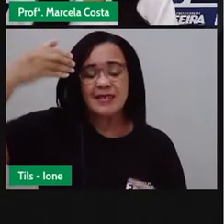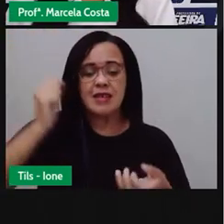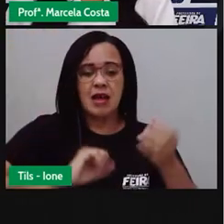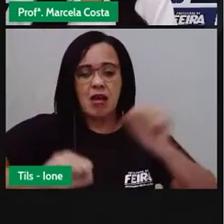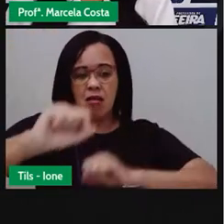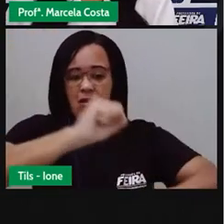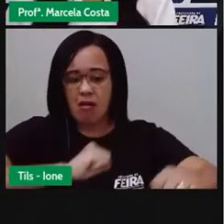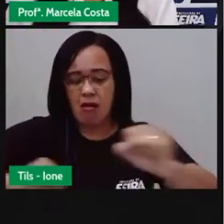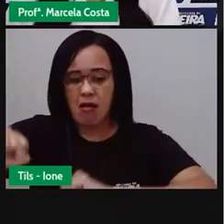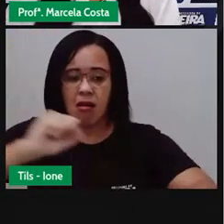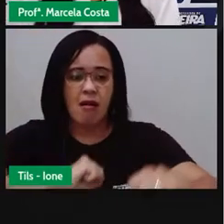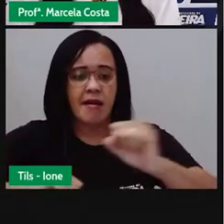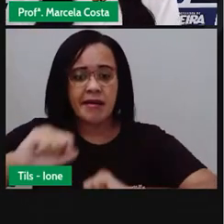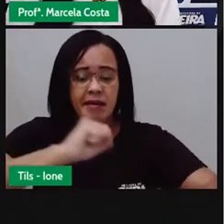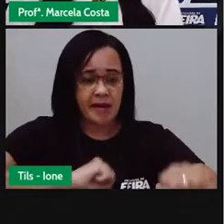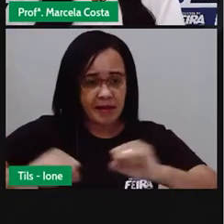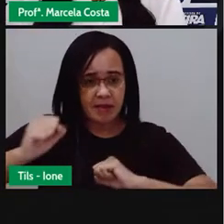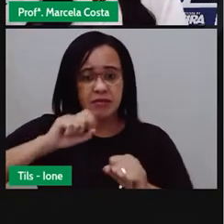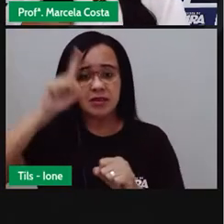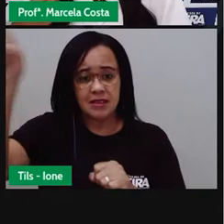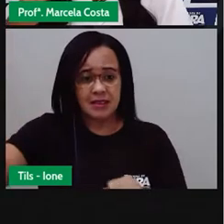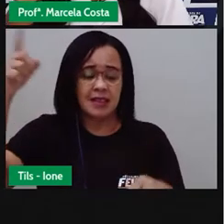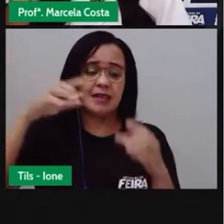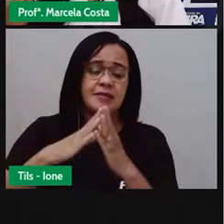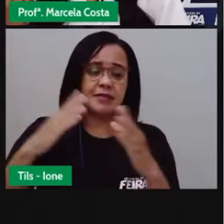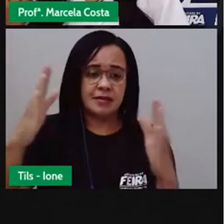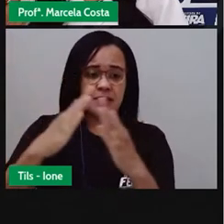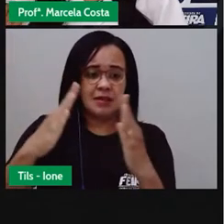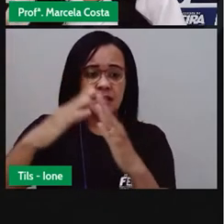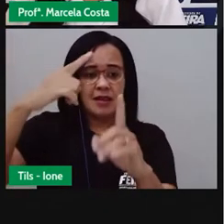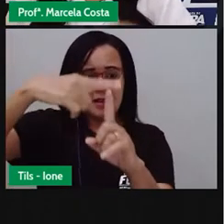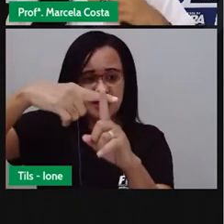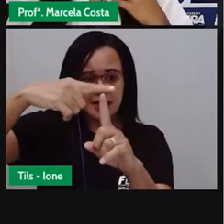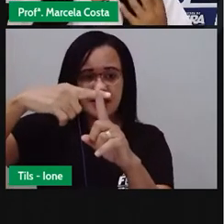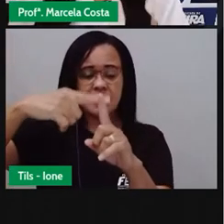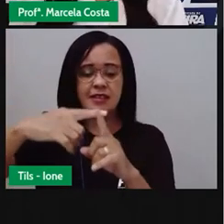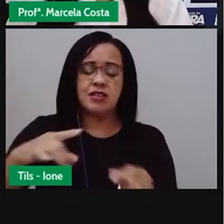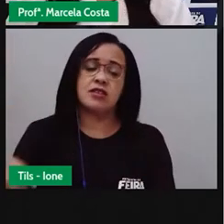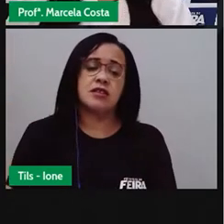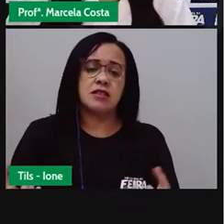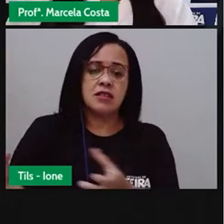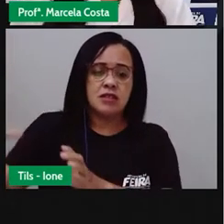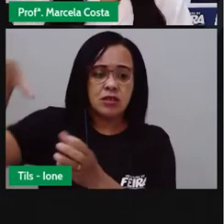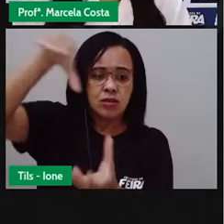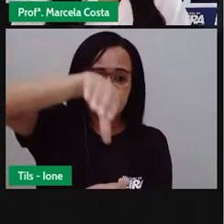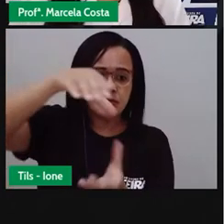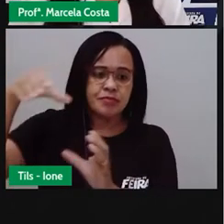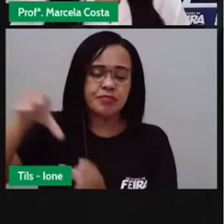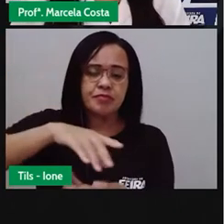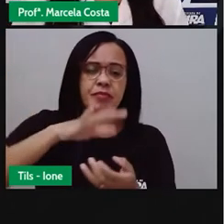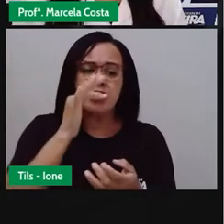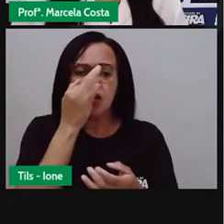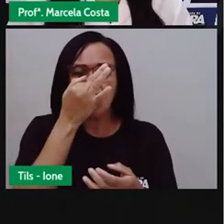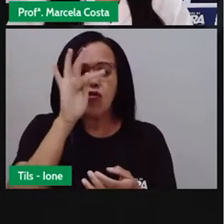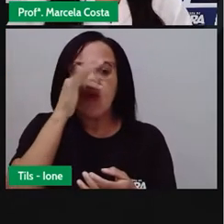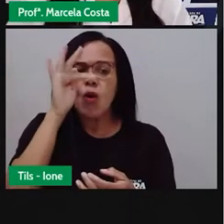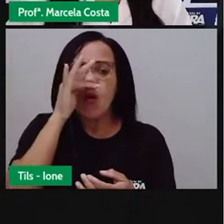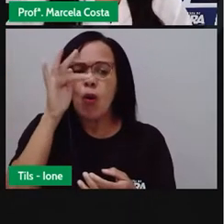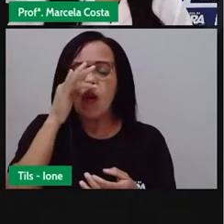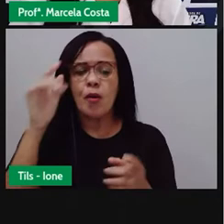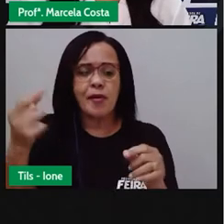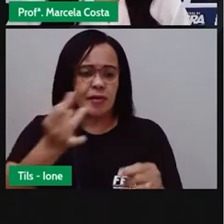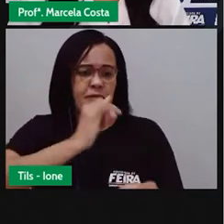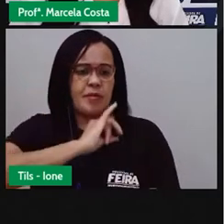Senhor do Bumpim. E aí, elas utilizam flores, perfumes, e depois saem uma procissão,